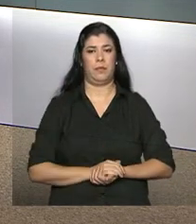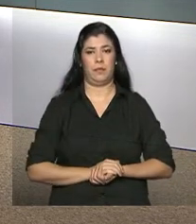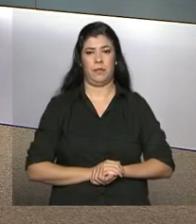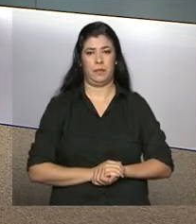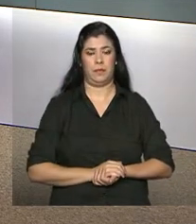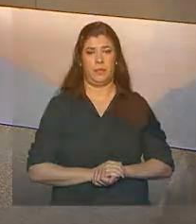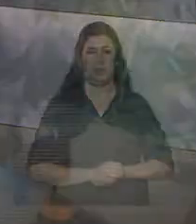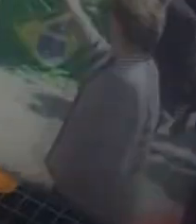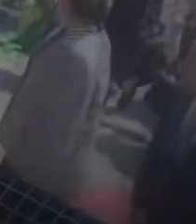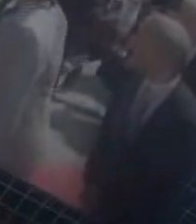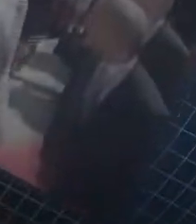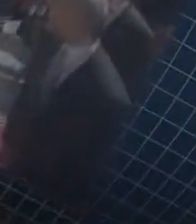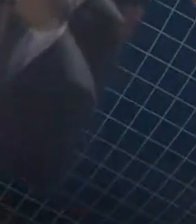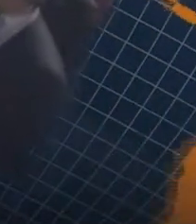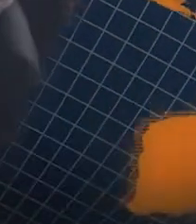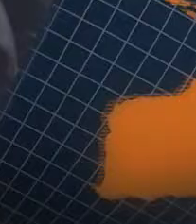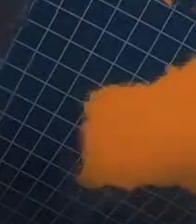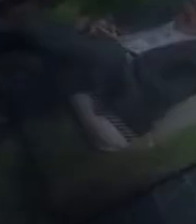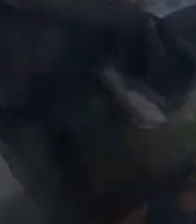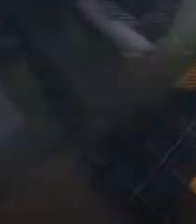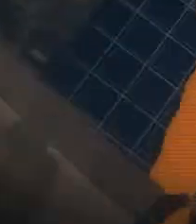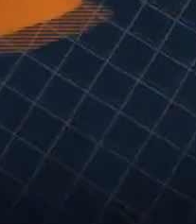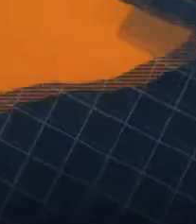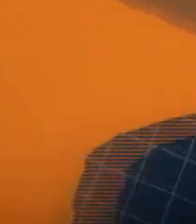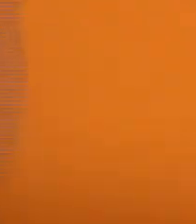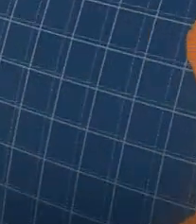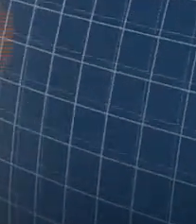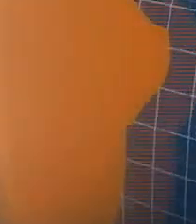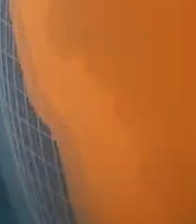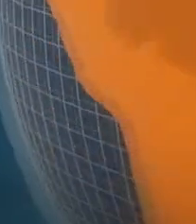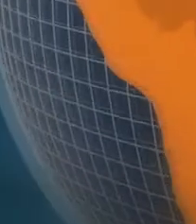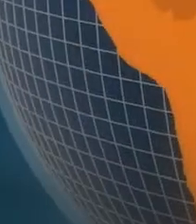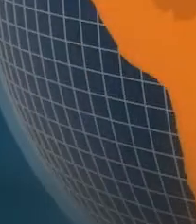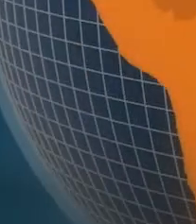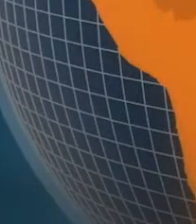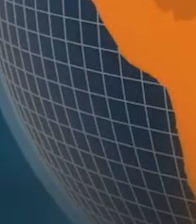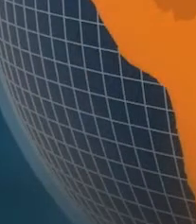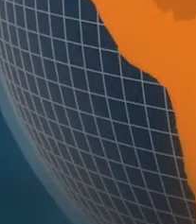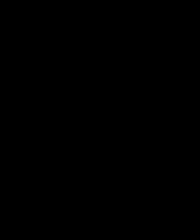Transcrição Quintena Coelho Transcrição